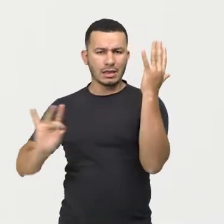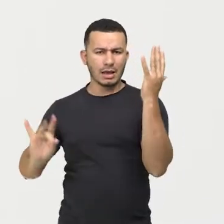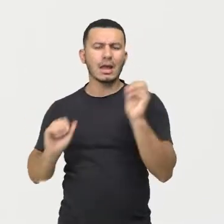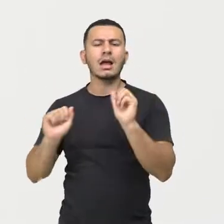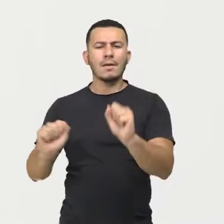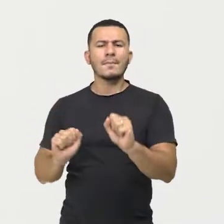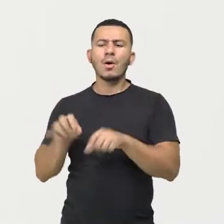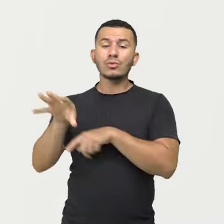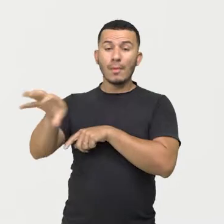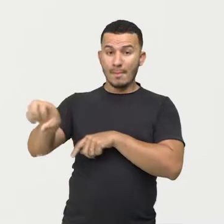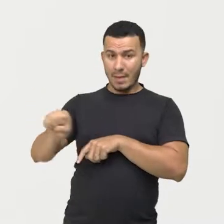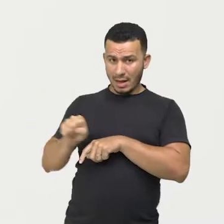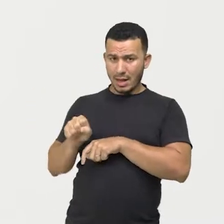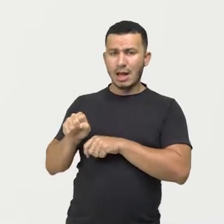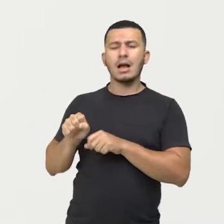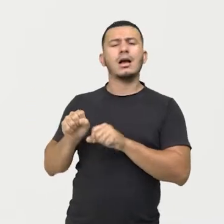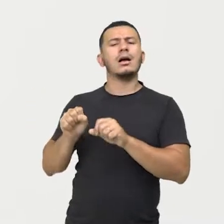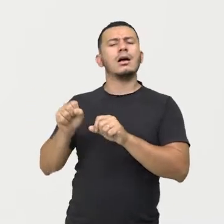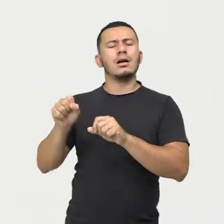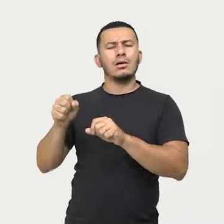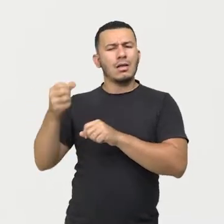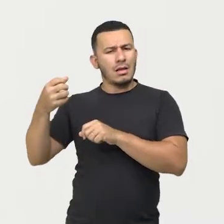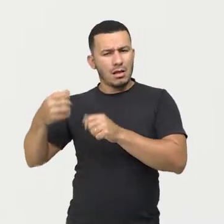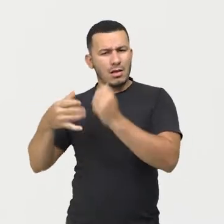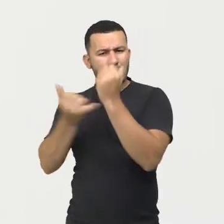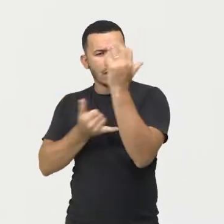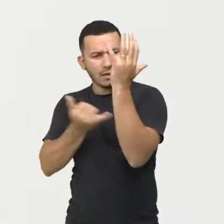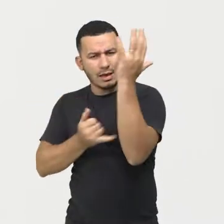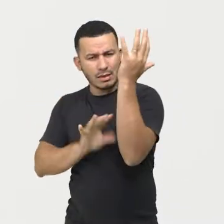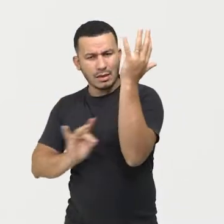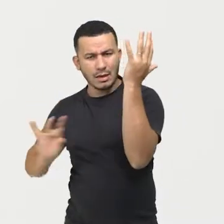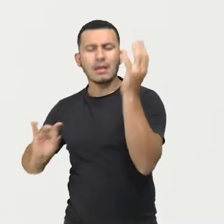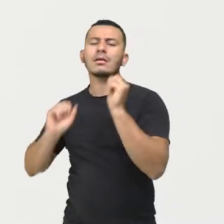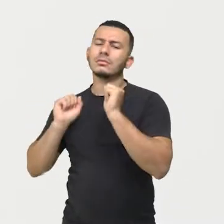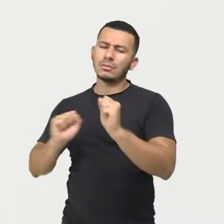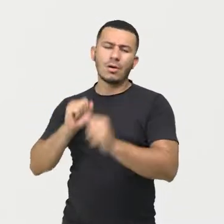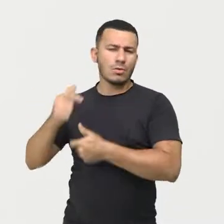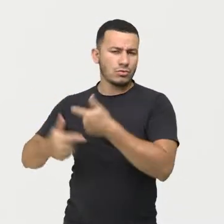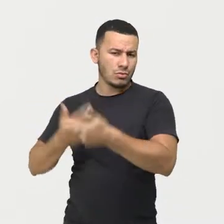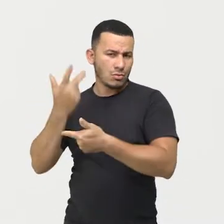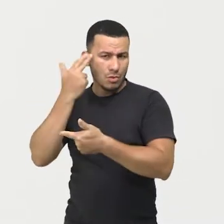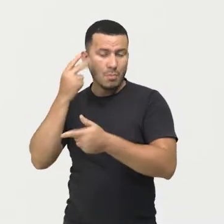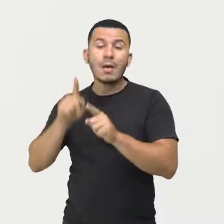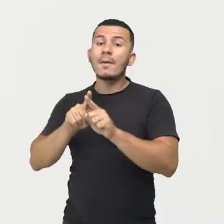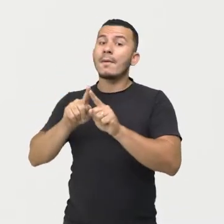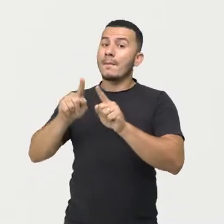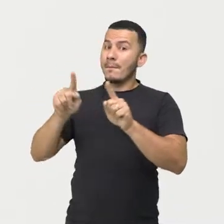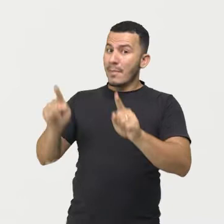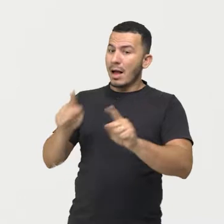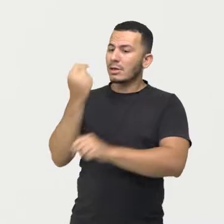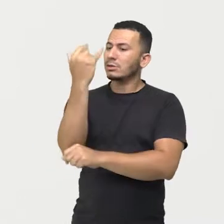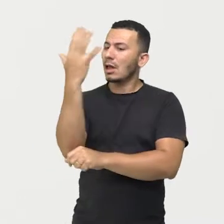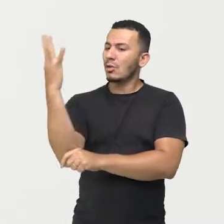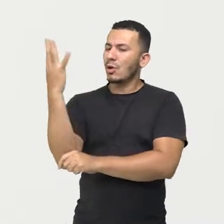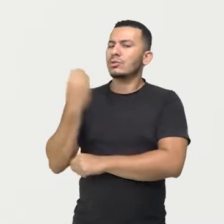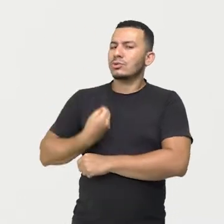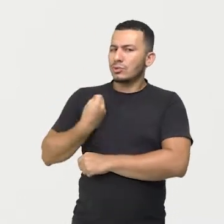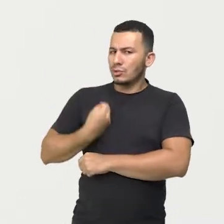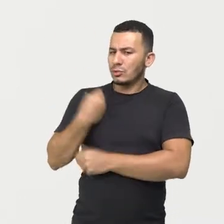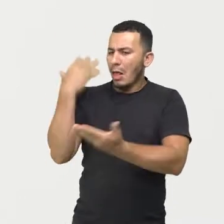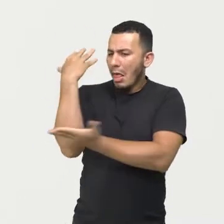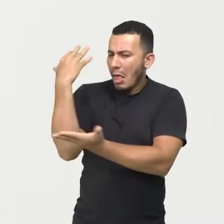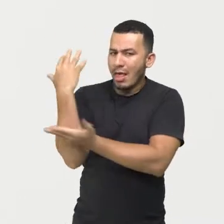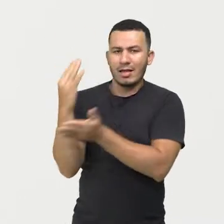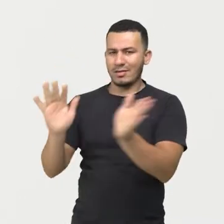o latex da seringueira. Mas, no entanto, eu estou promovendo a minha atividade de uma forma que aquela natureza continue de pé.